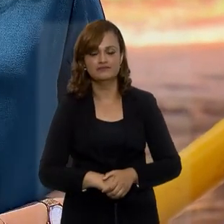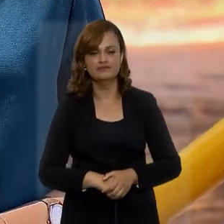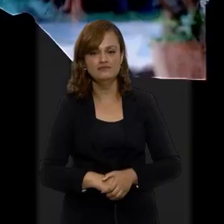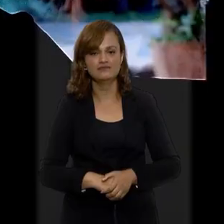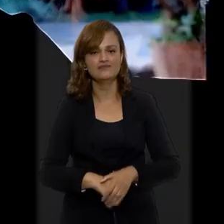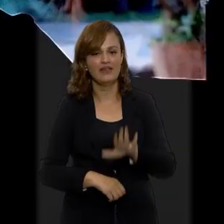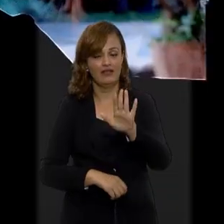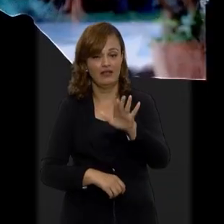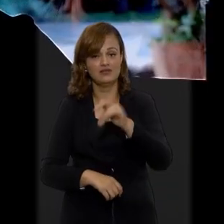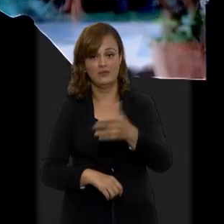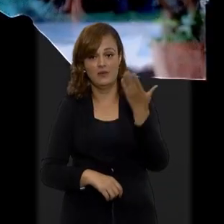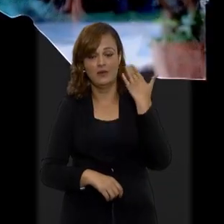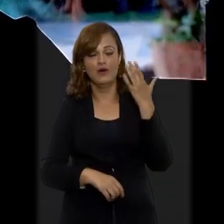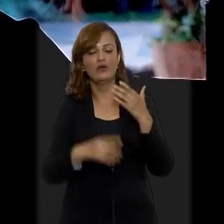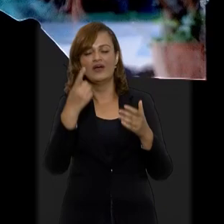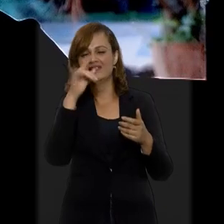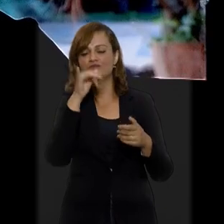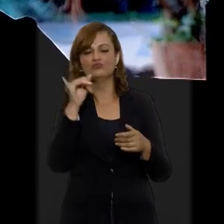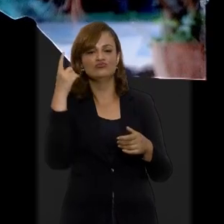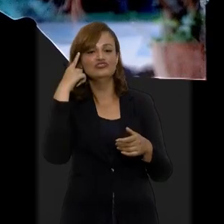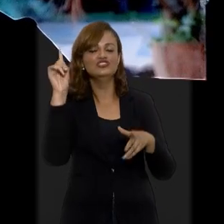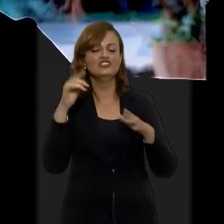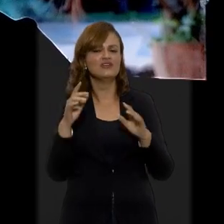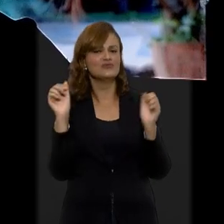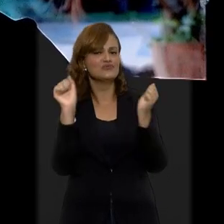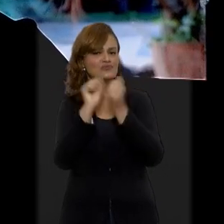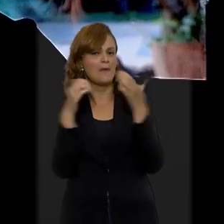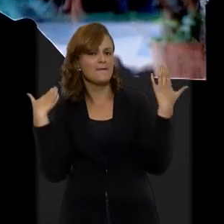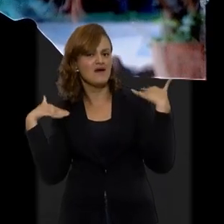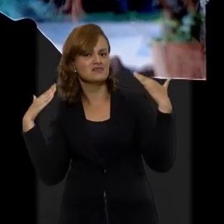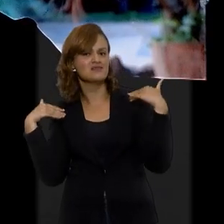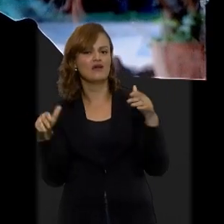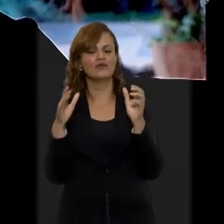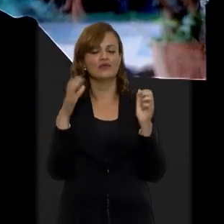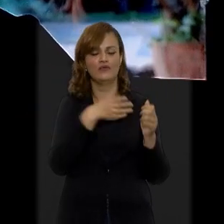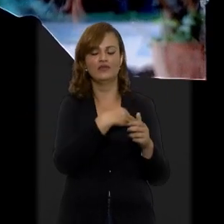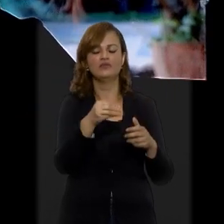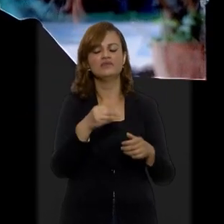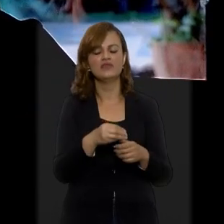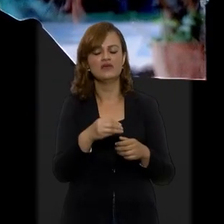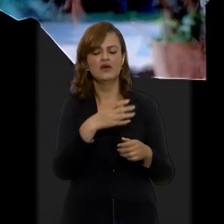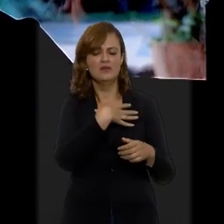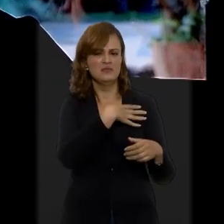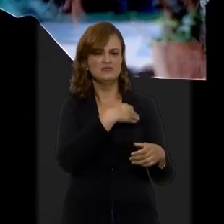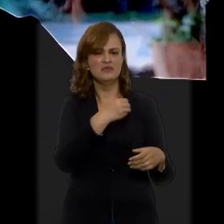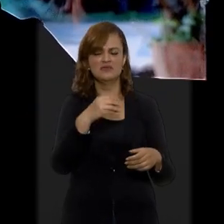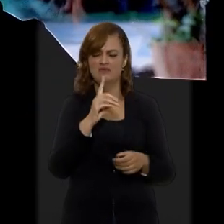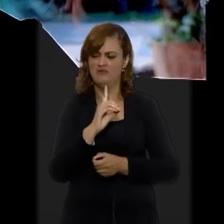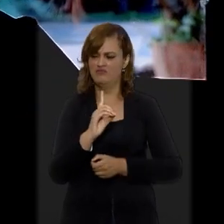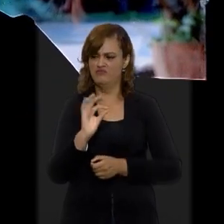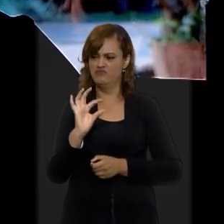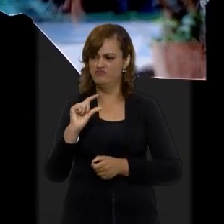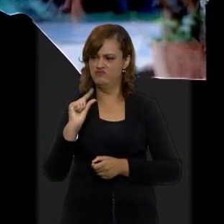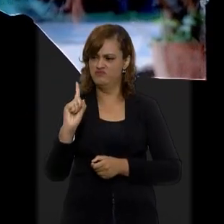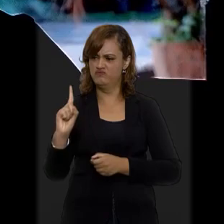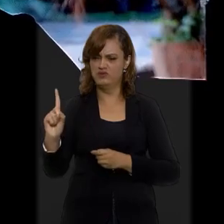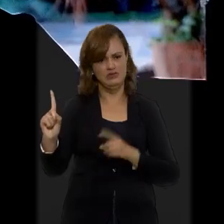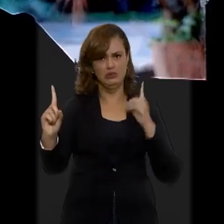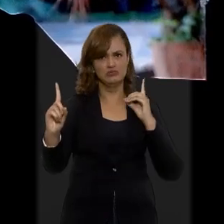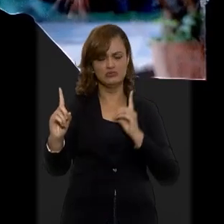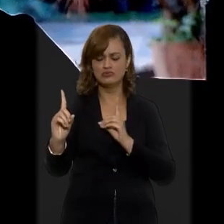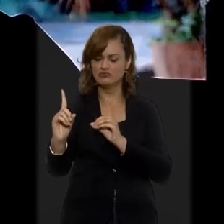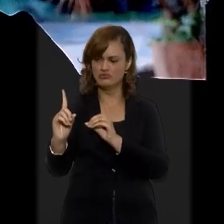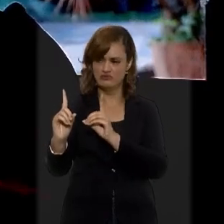filho. Eu tentei proporcionar um dia de boliche. Meu filho sai de perto de mim, vai entrando para dentro do shopping,